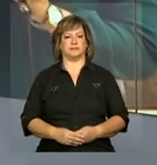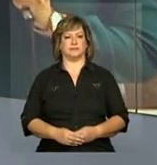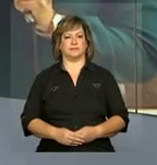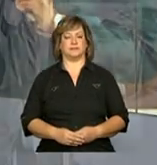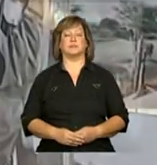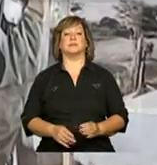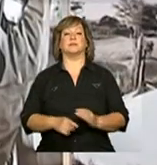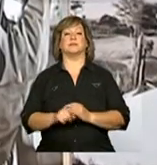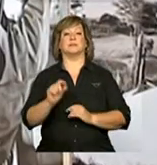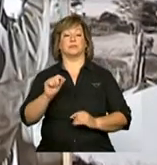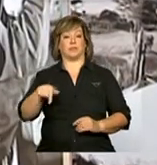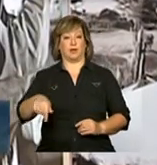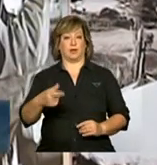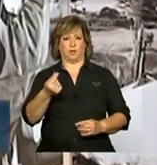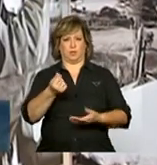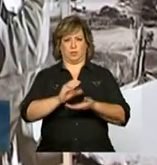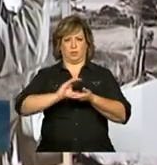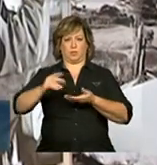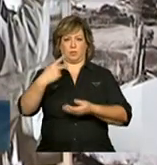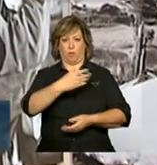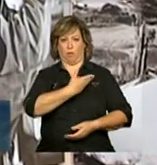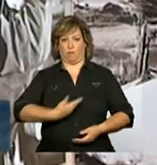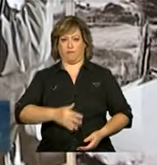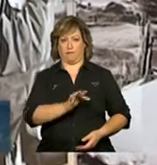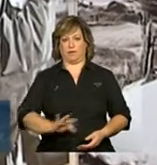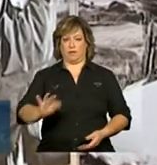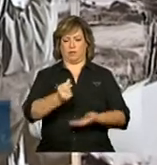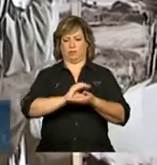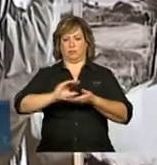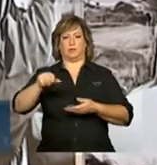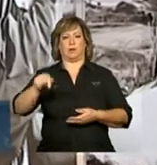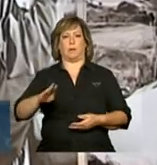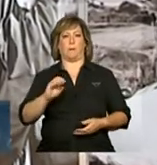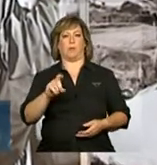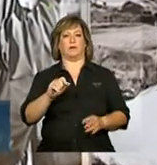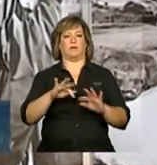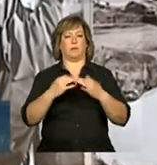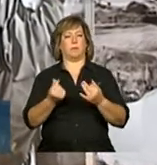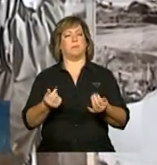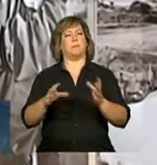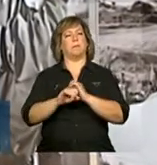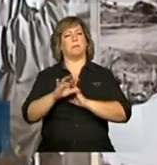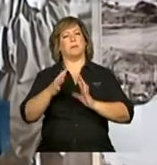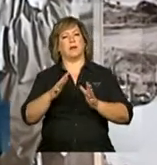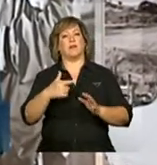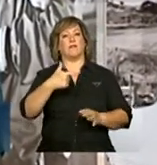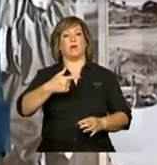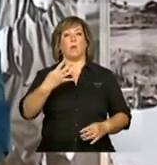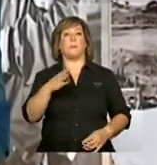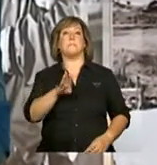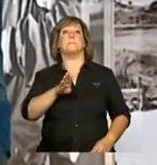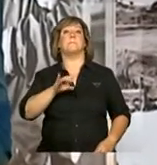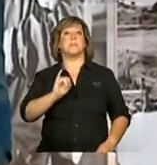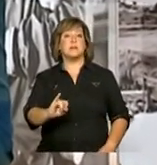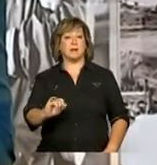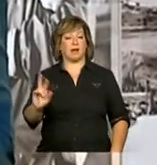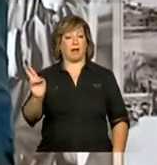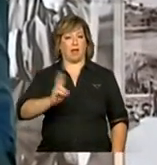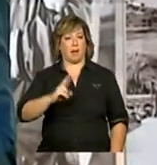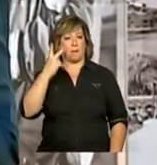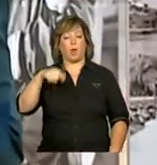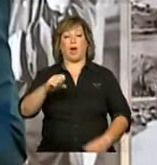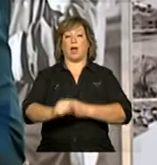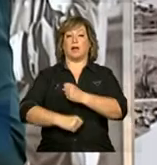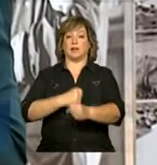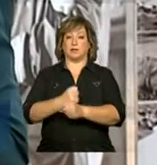Malu, o investimento do governo federal no programa Bolsa Família é de aproximadamente 24 bilhões de reais por